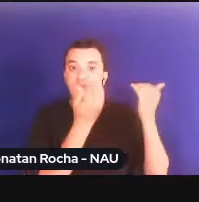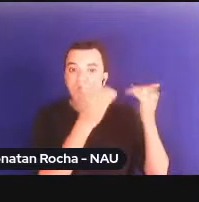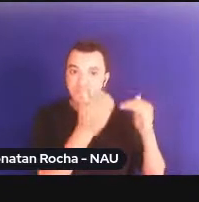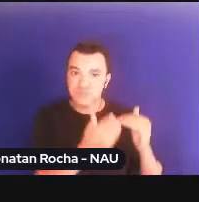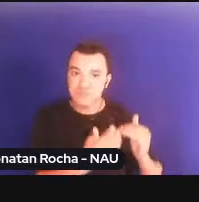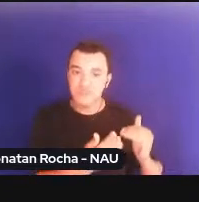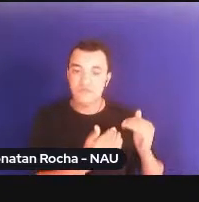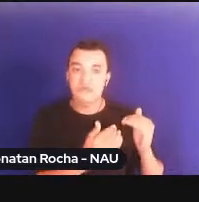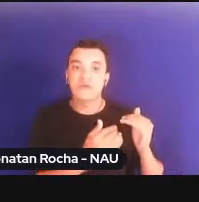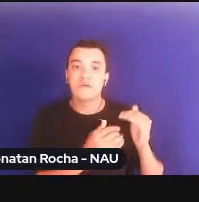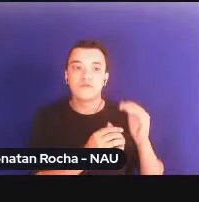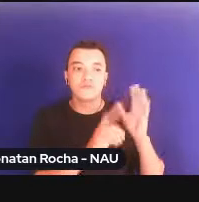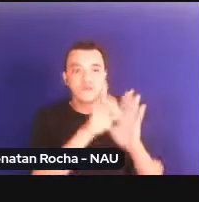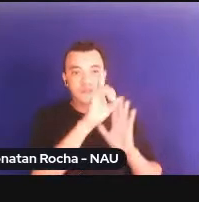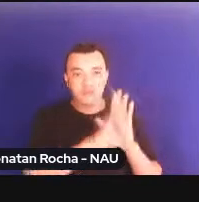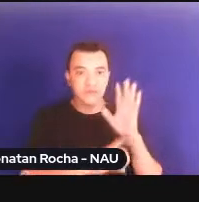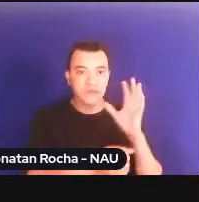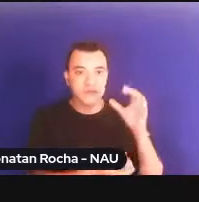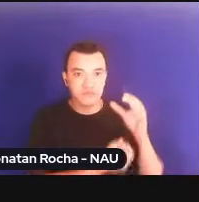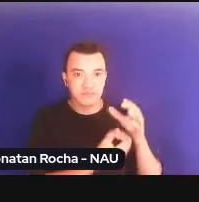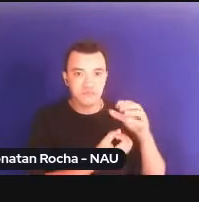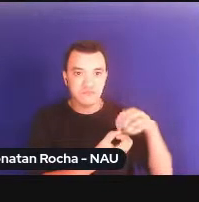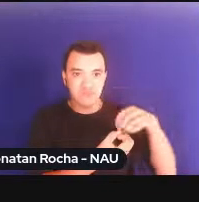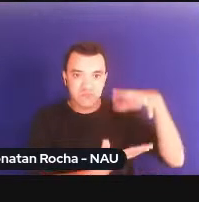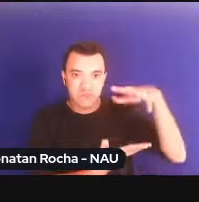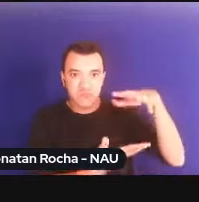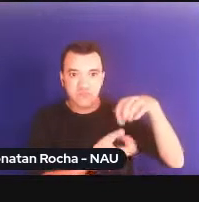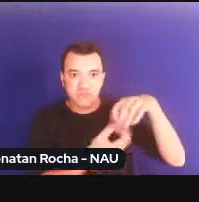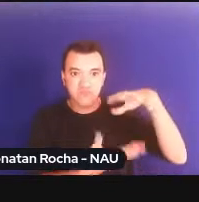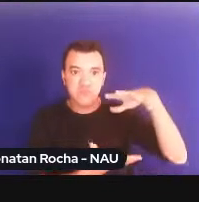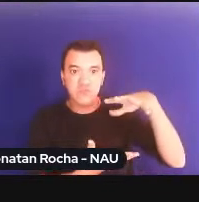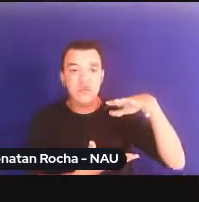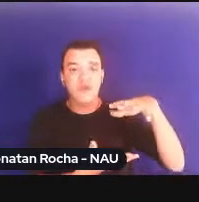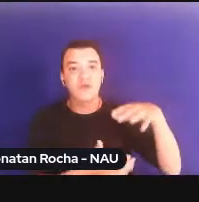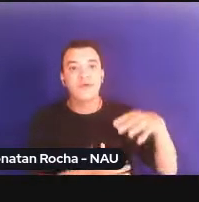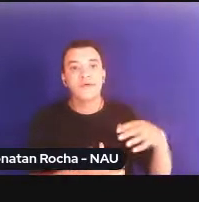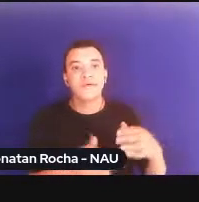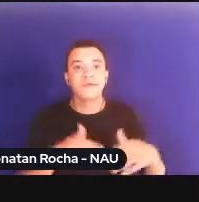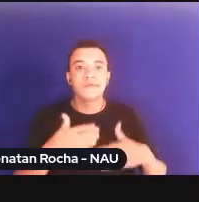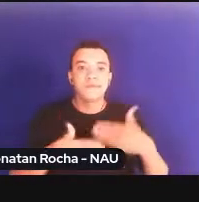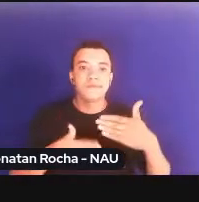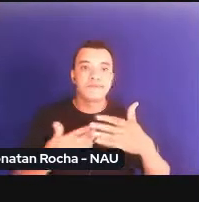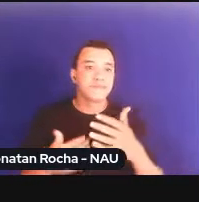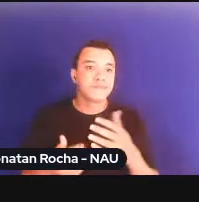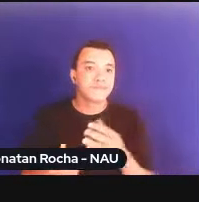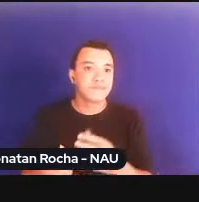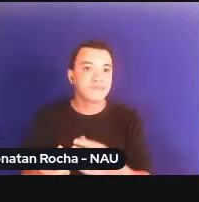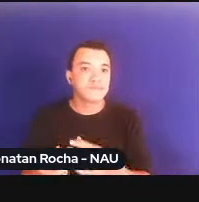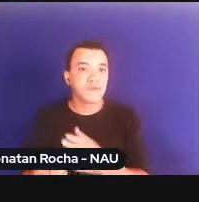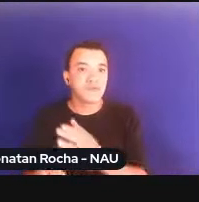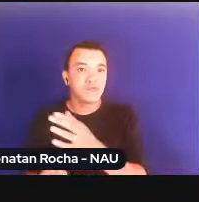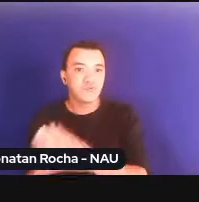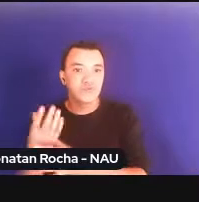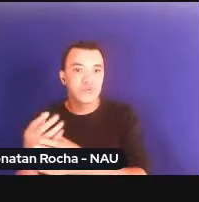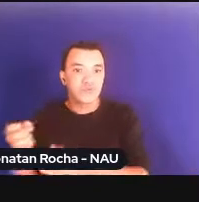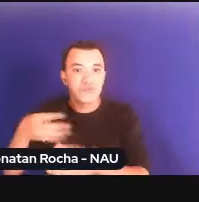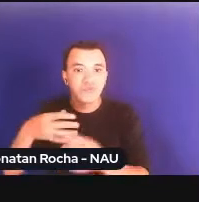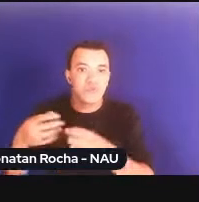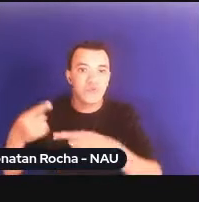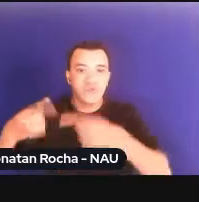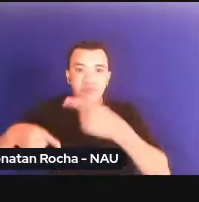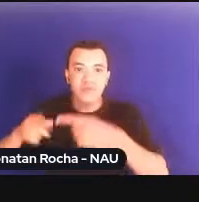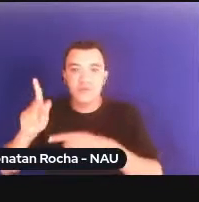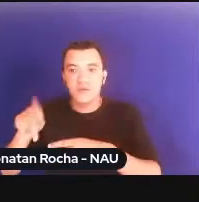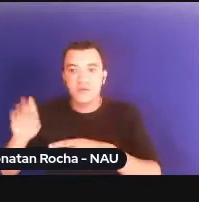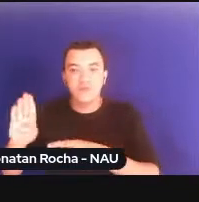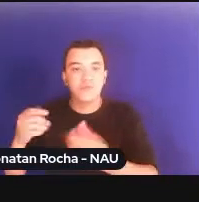revelação de direitos não foi, pois, acompanhado pela emergência necessária das políticas públicas